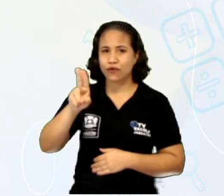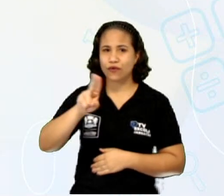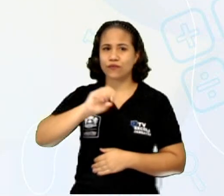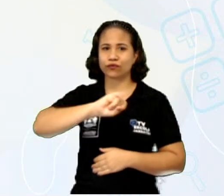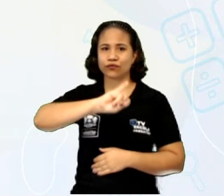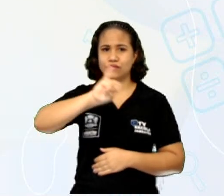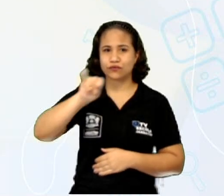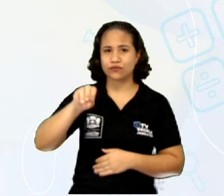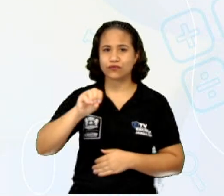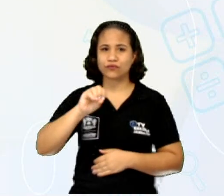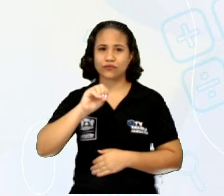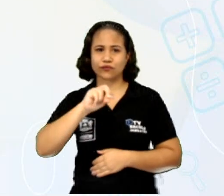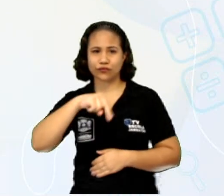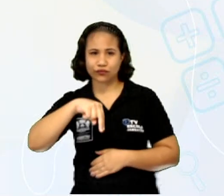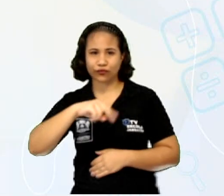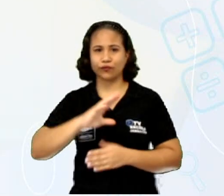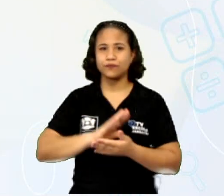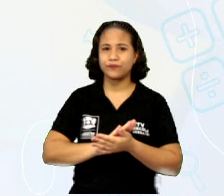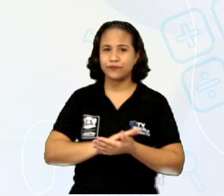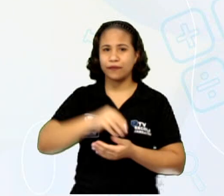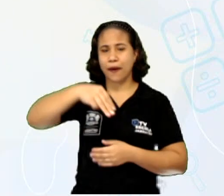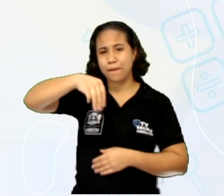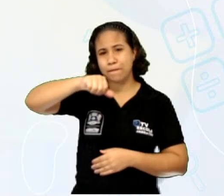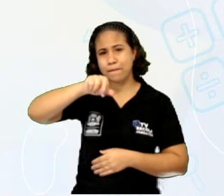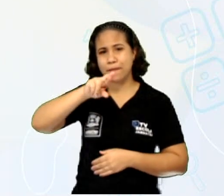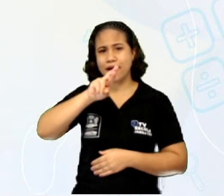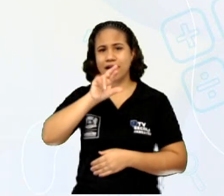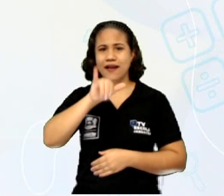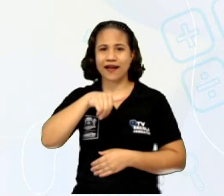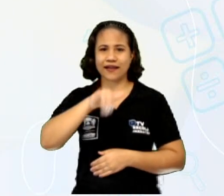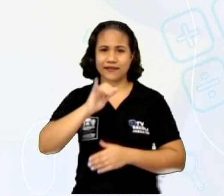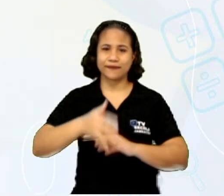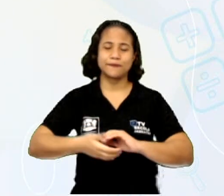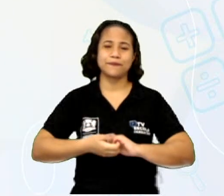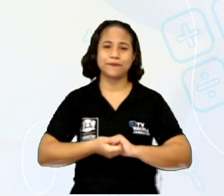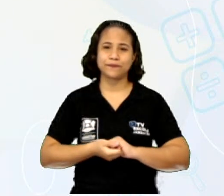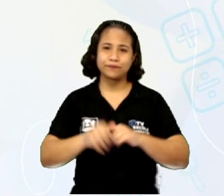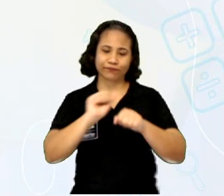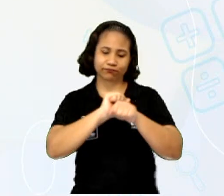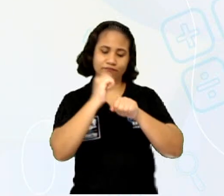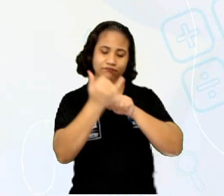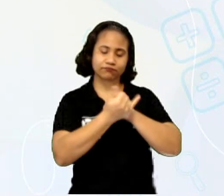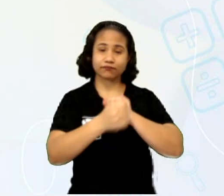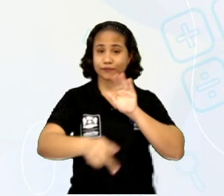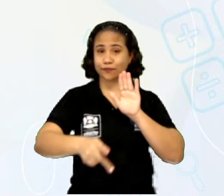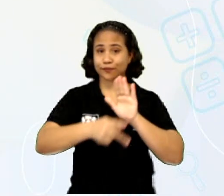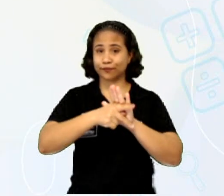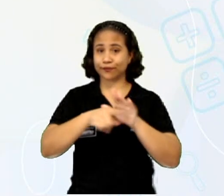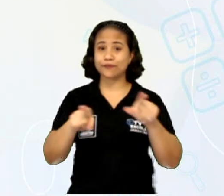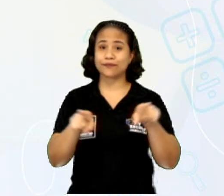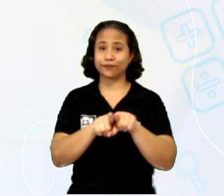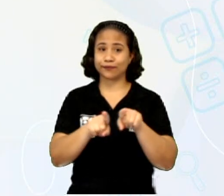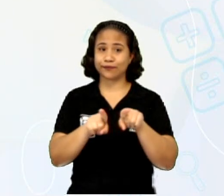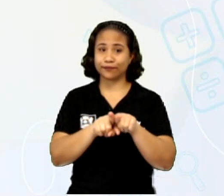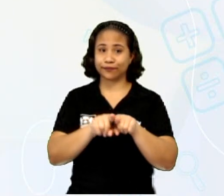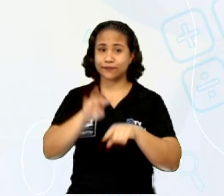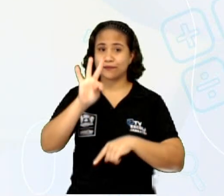Mary. Então, se o sujeito é they, o adjetivo possessivo vai ser they are.